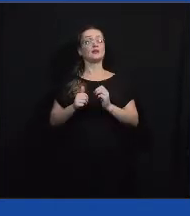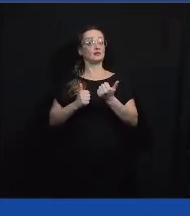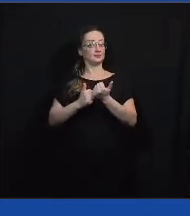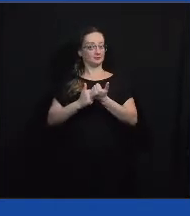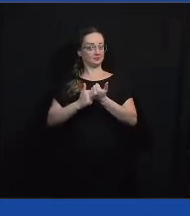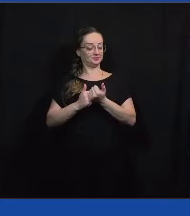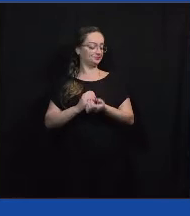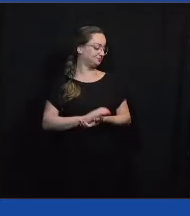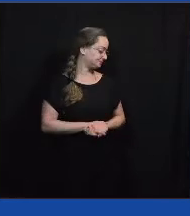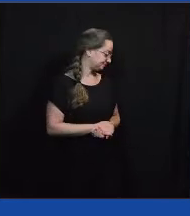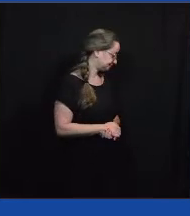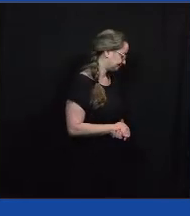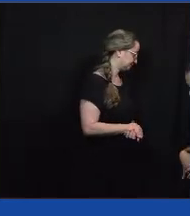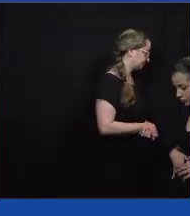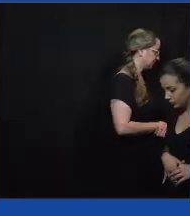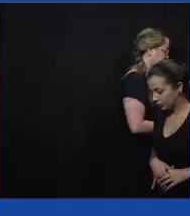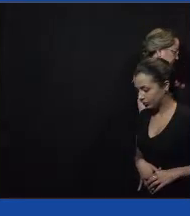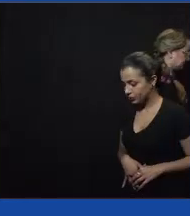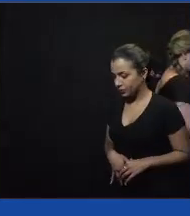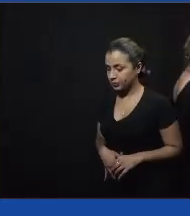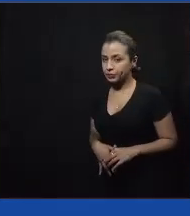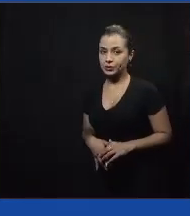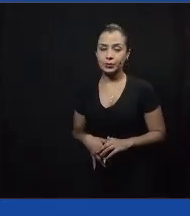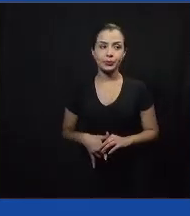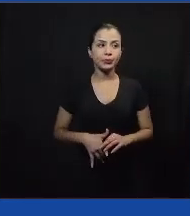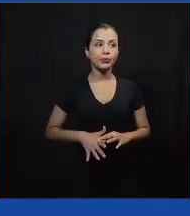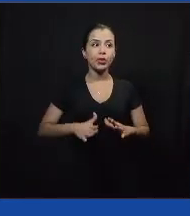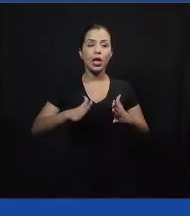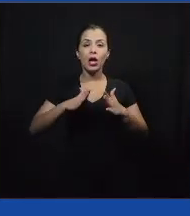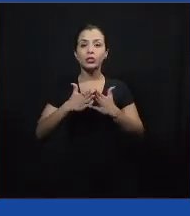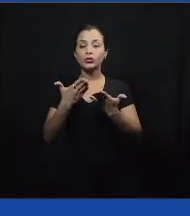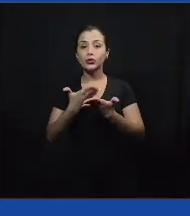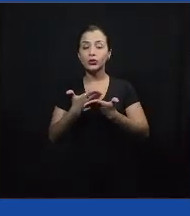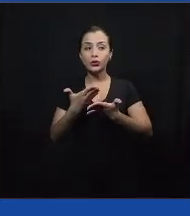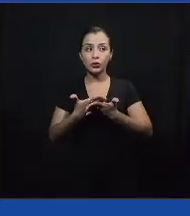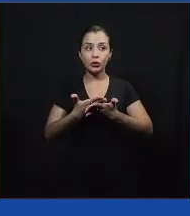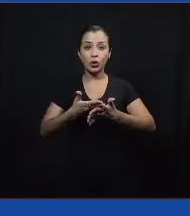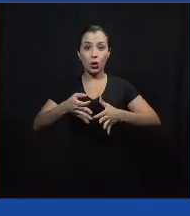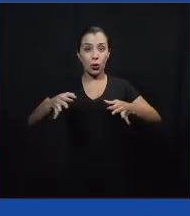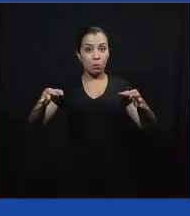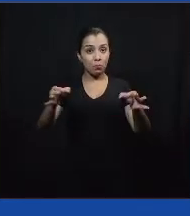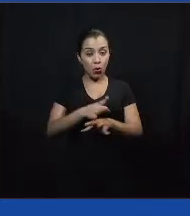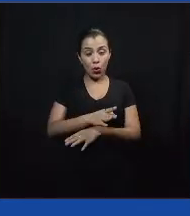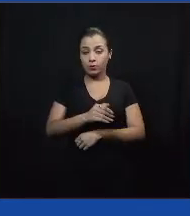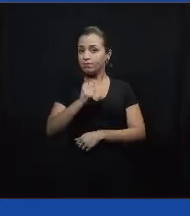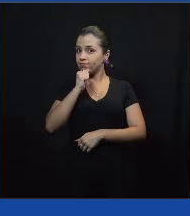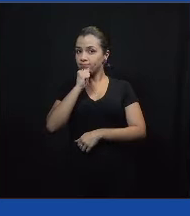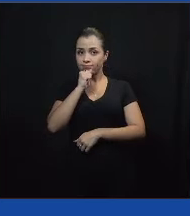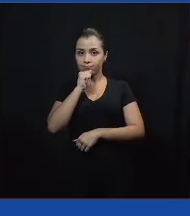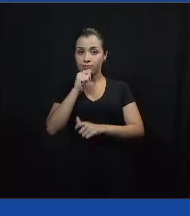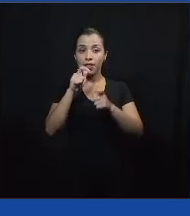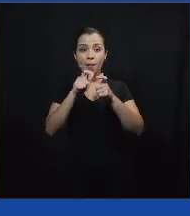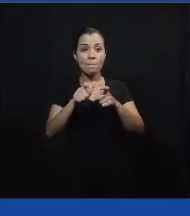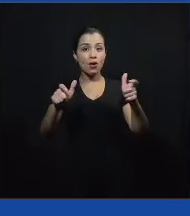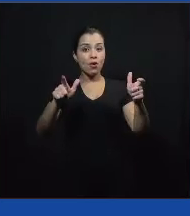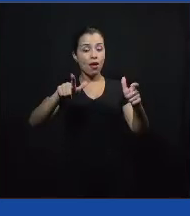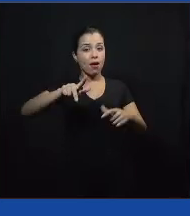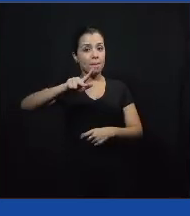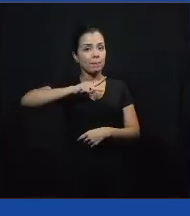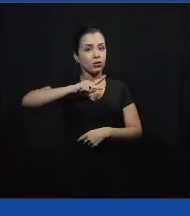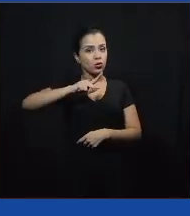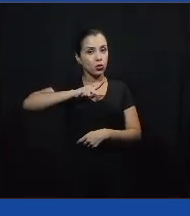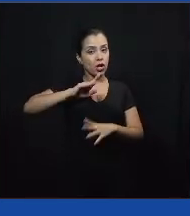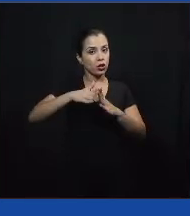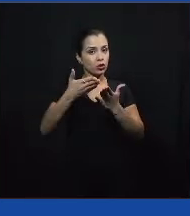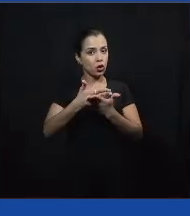não estão preparadas para o ensino online, só 30% praticamente das particulares estão, e um número ainda menor nas escolas públicas, cerca